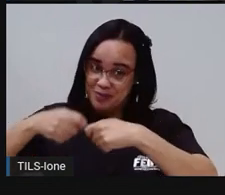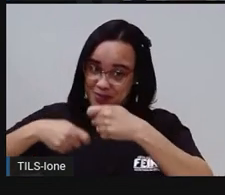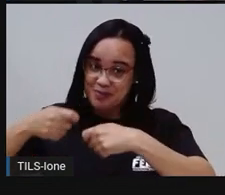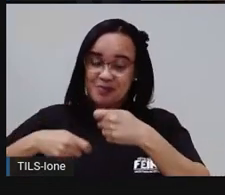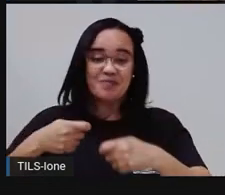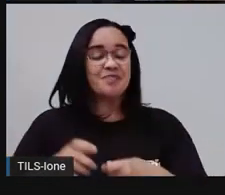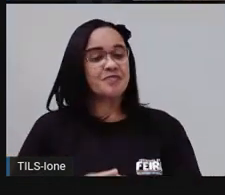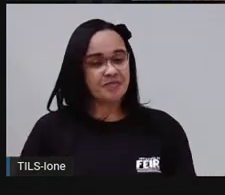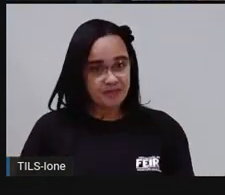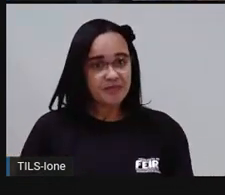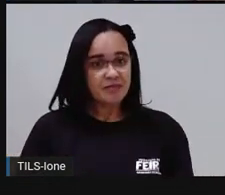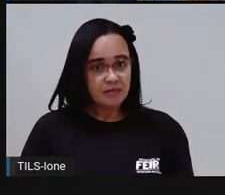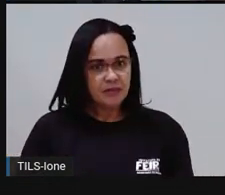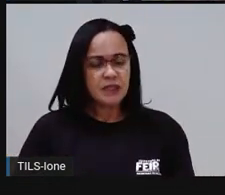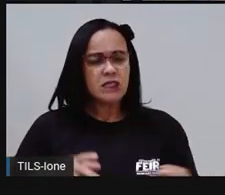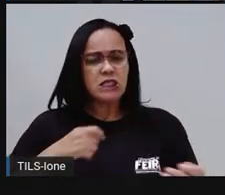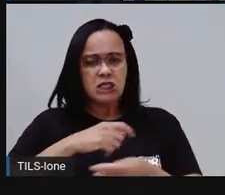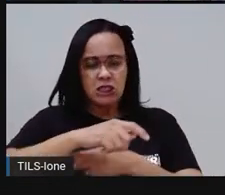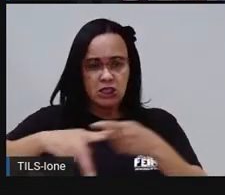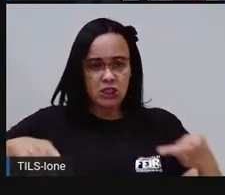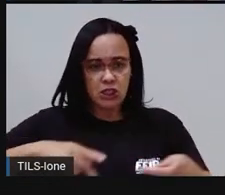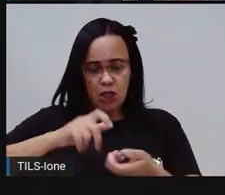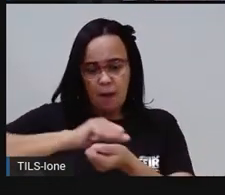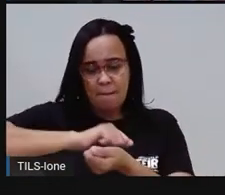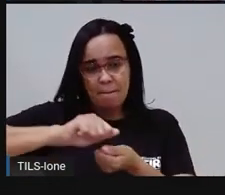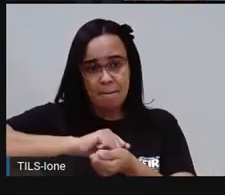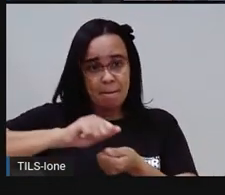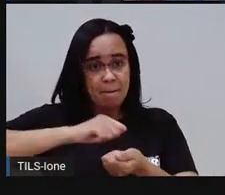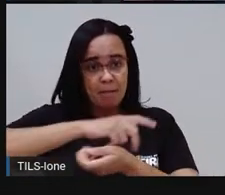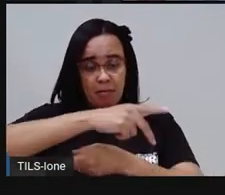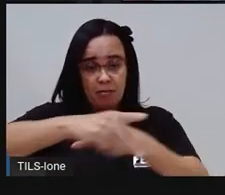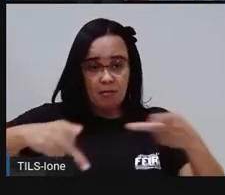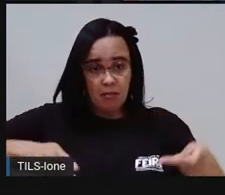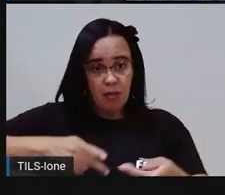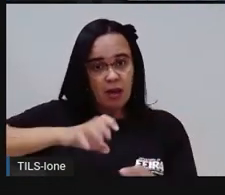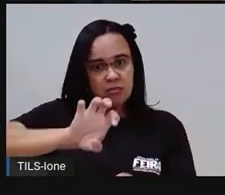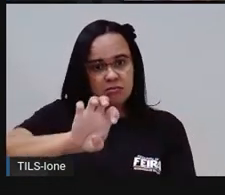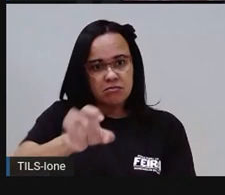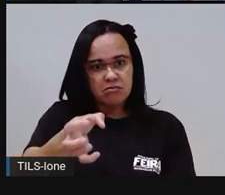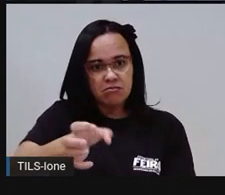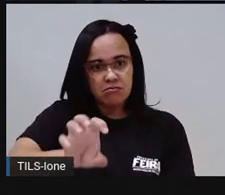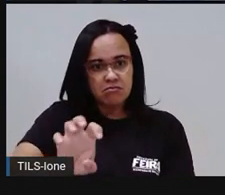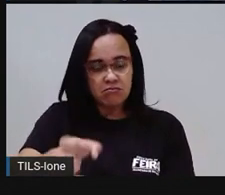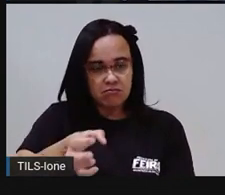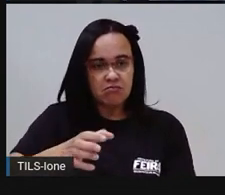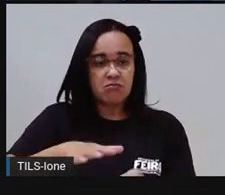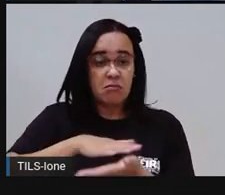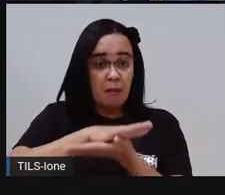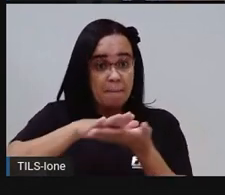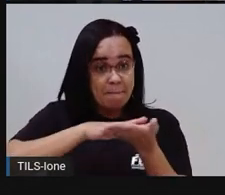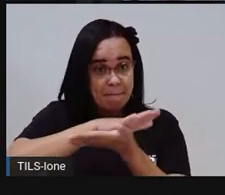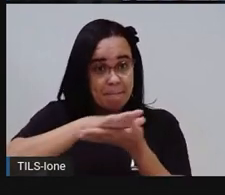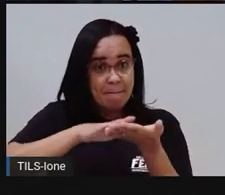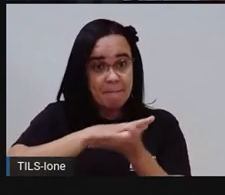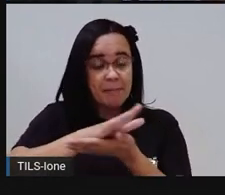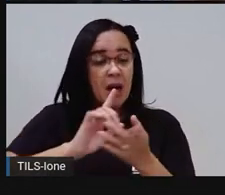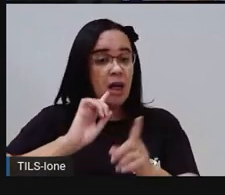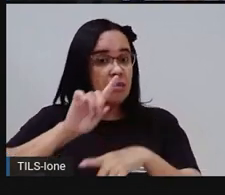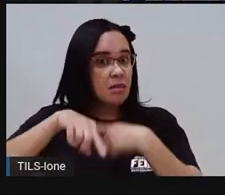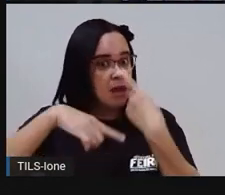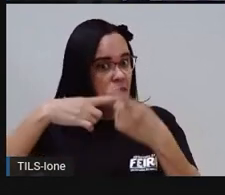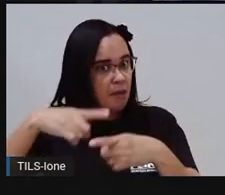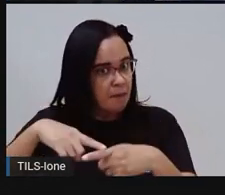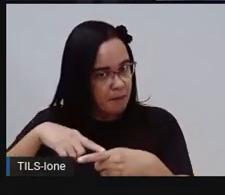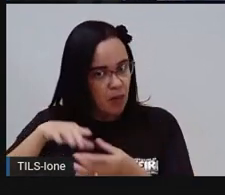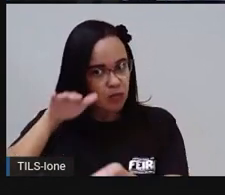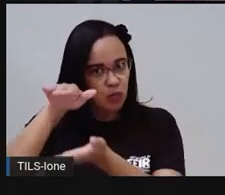E quando a gente lava a louça, né? Com a torneira fechada, passa o sabão na louça. E depois a gente vai